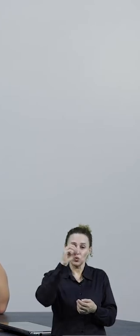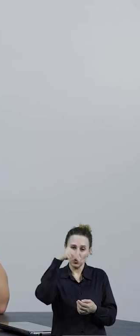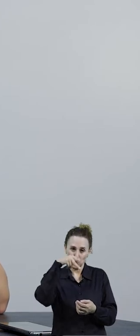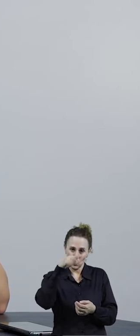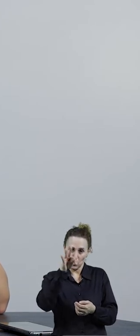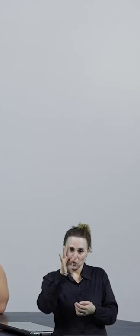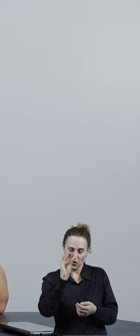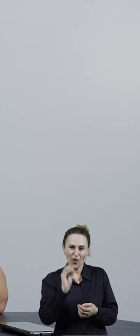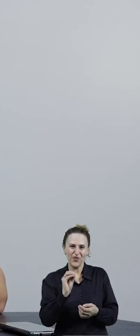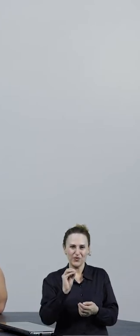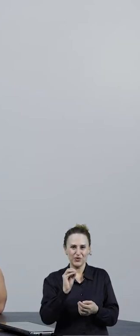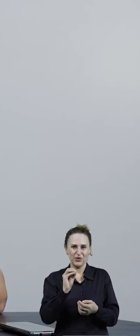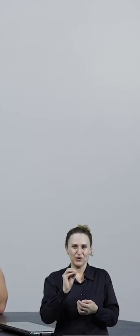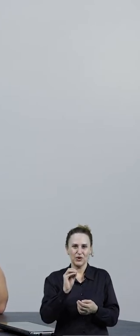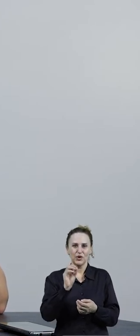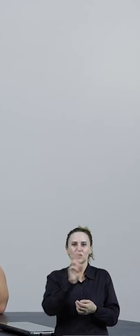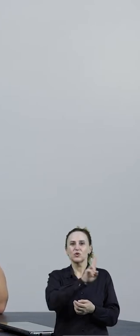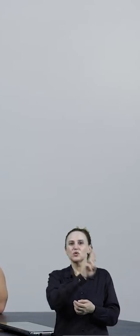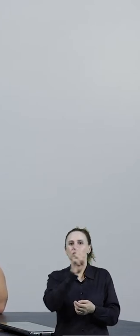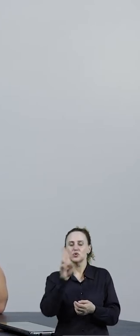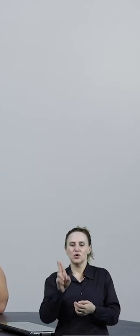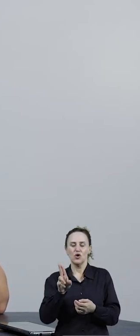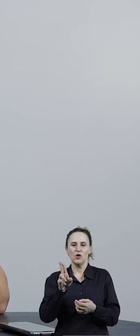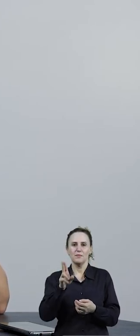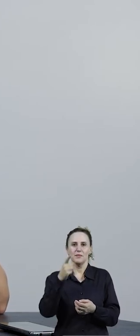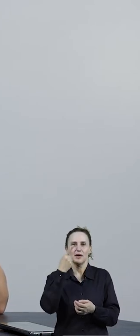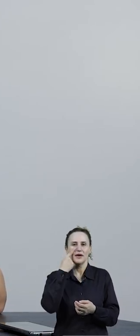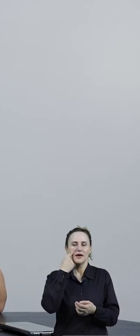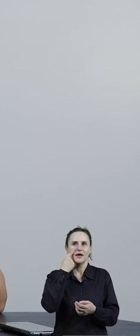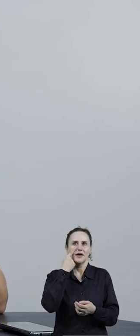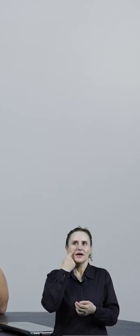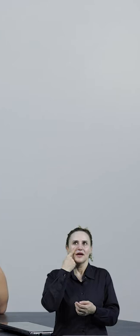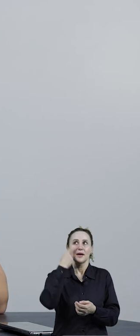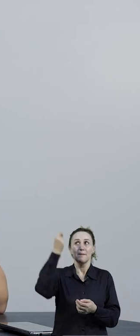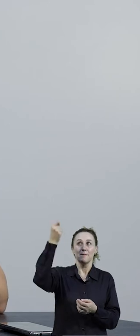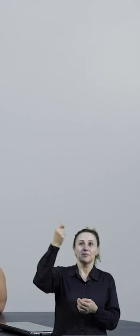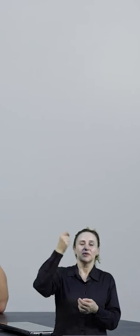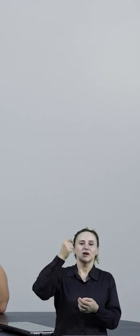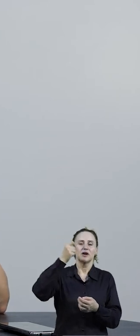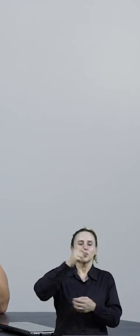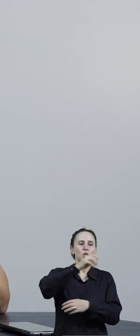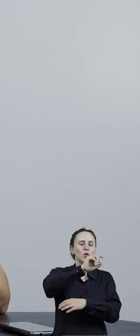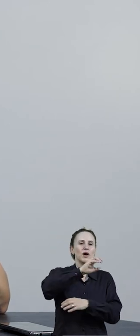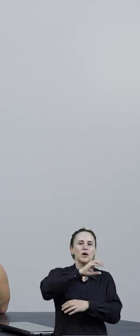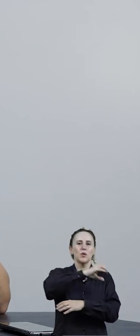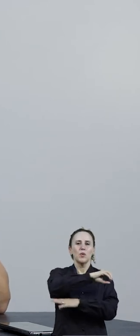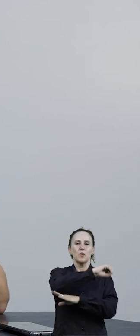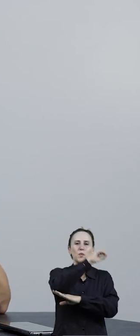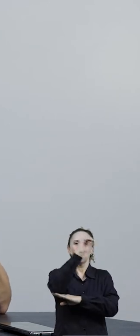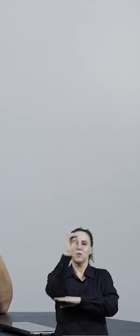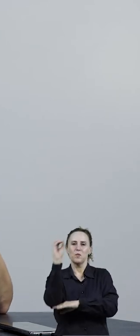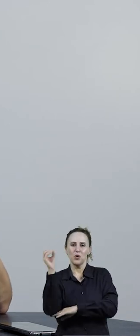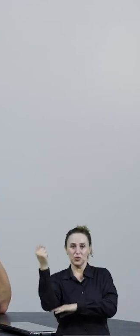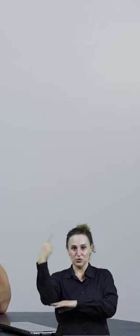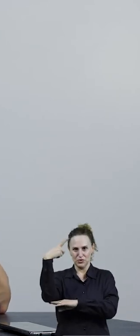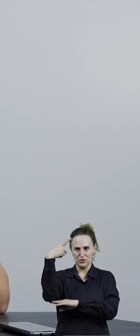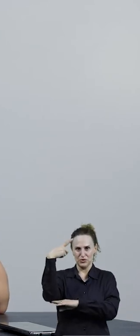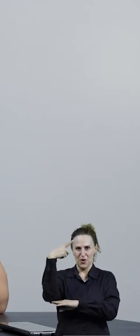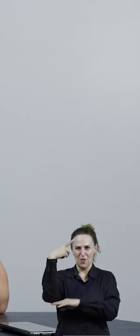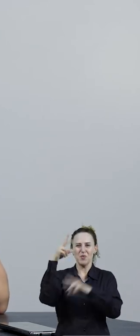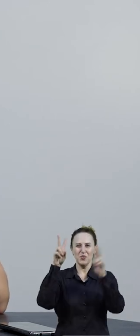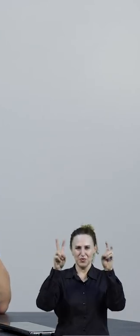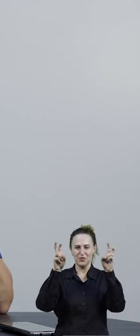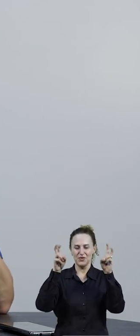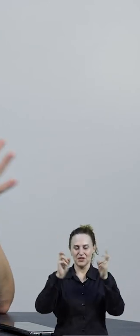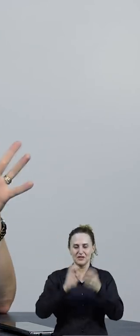Fagundes Teles, Venha Ver o Pôr do Sol. É um conto lindo, meu queridinho, tenho artigos sobre ele. Não deixei na disciplina,